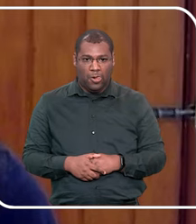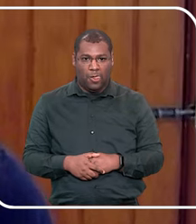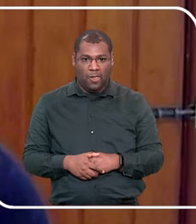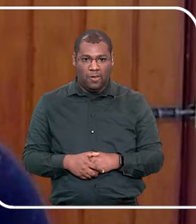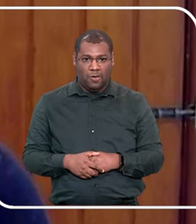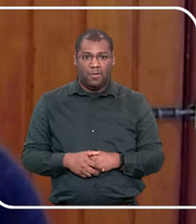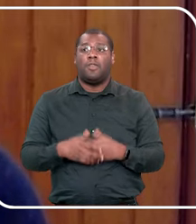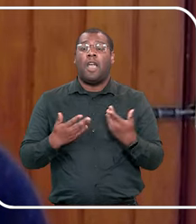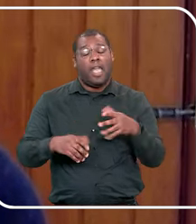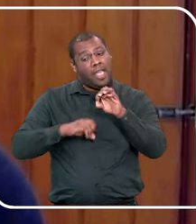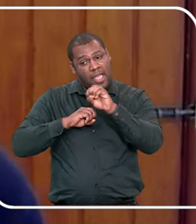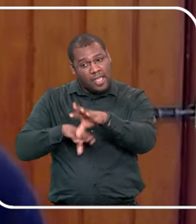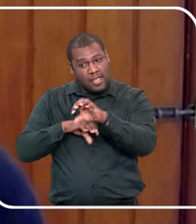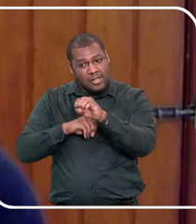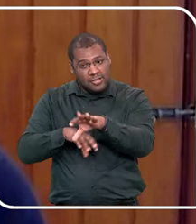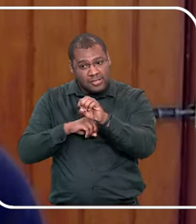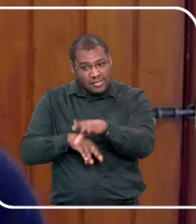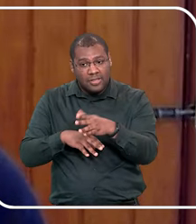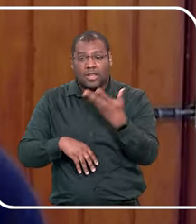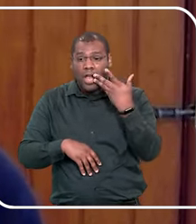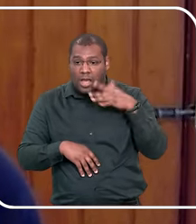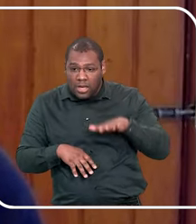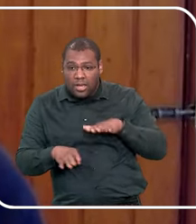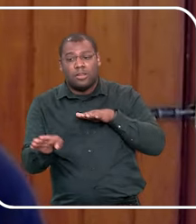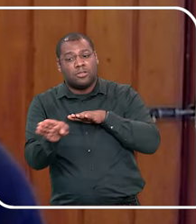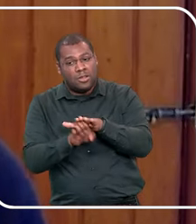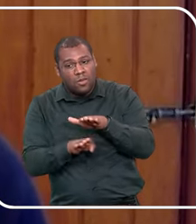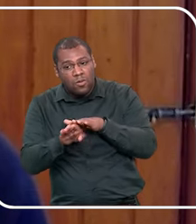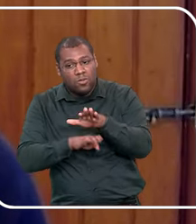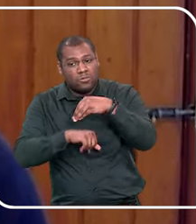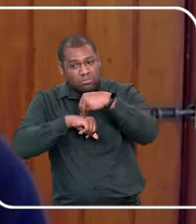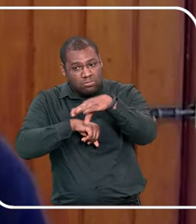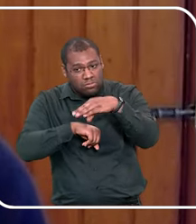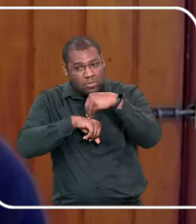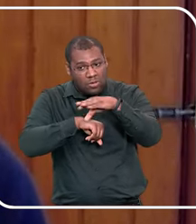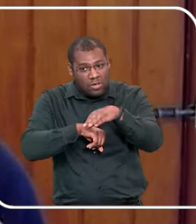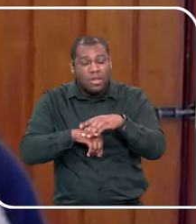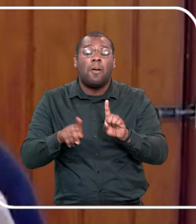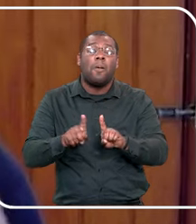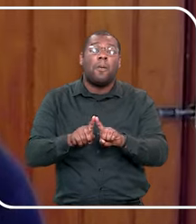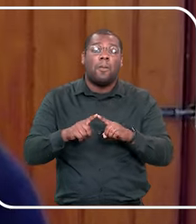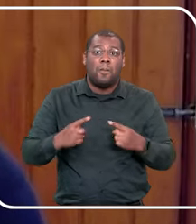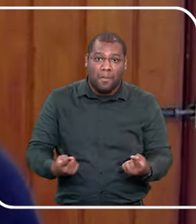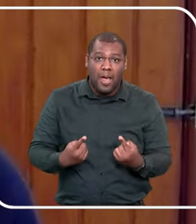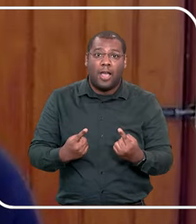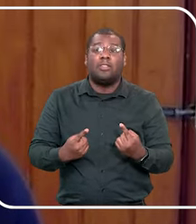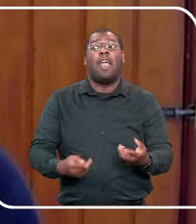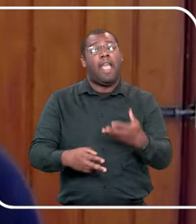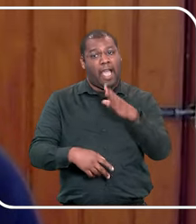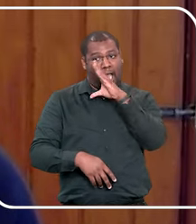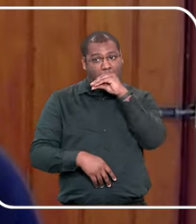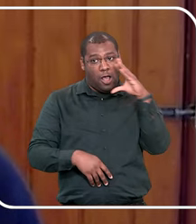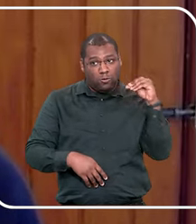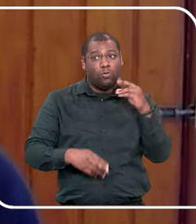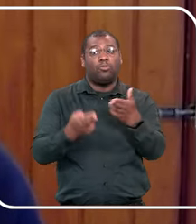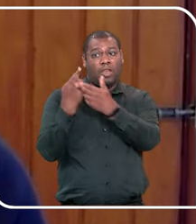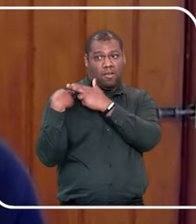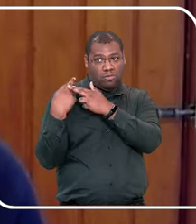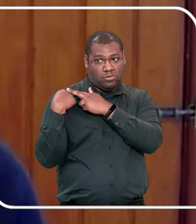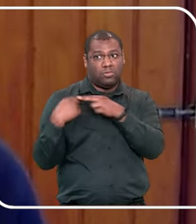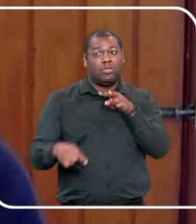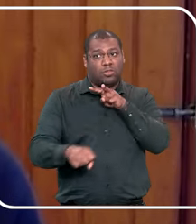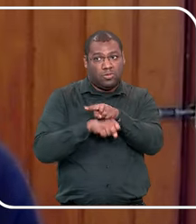em cima dela. É claro que a gente vai ensinar, ela identificar um abuso, mas a gente tem que tomar pra nós a responsabilidade de proteger.